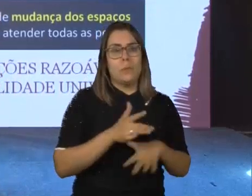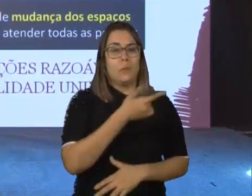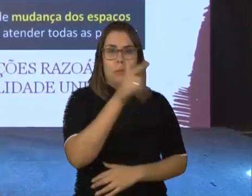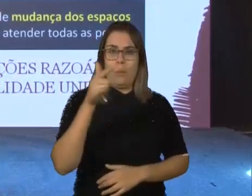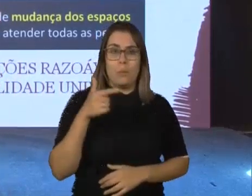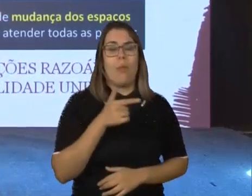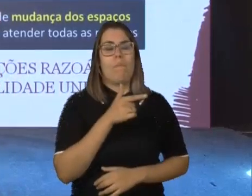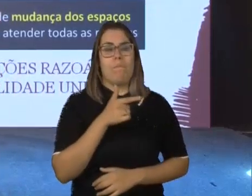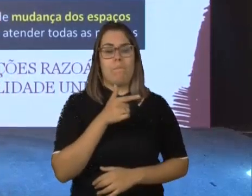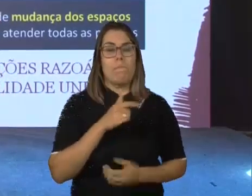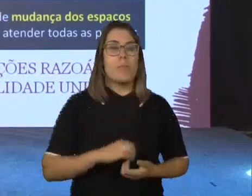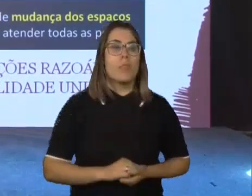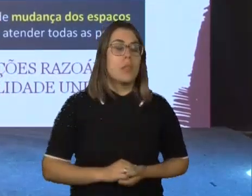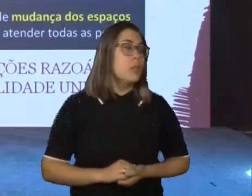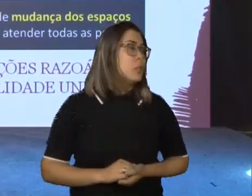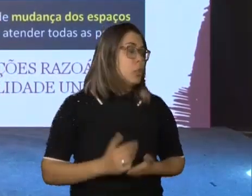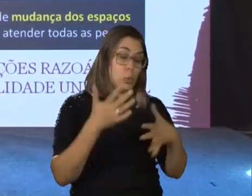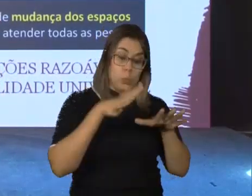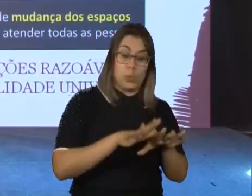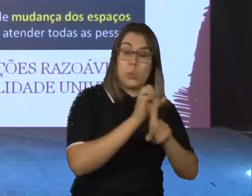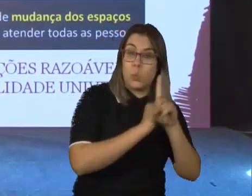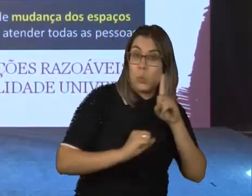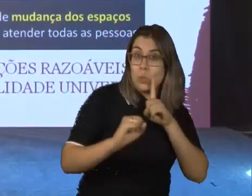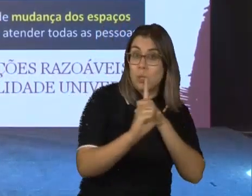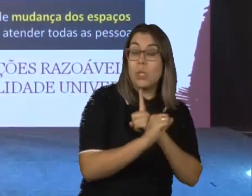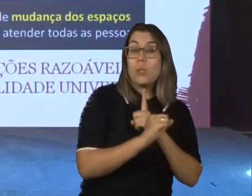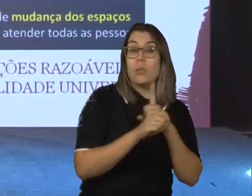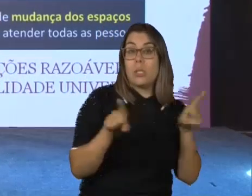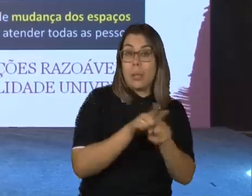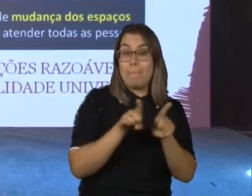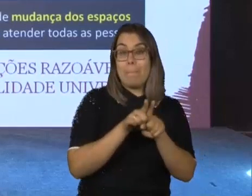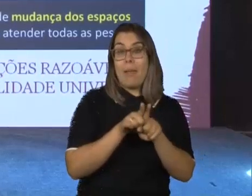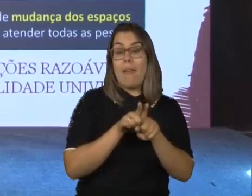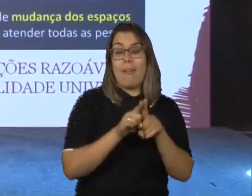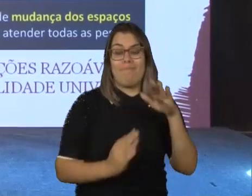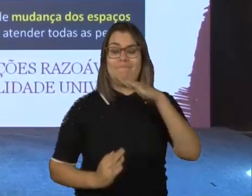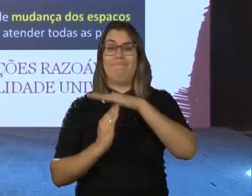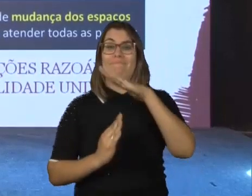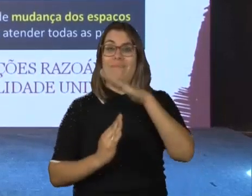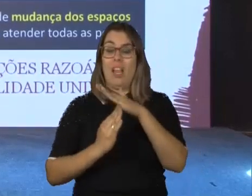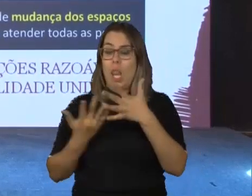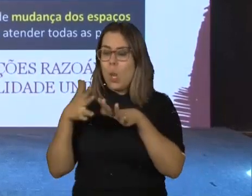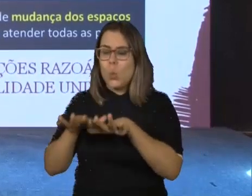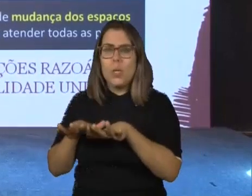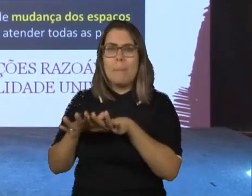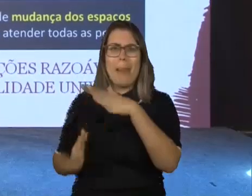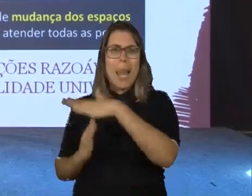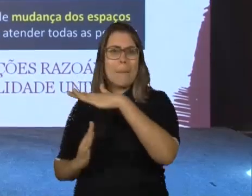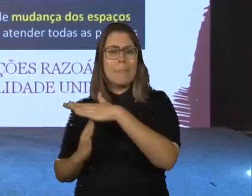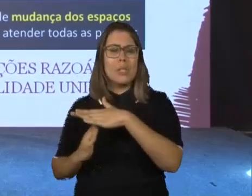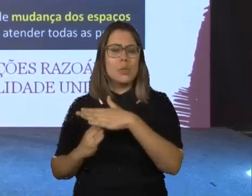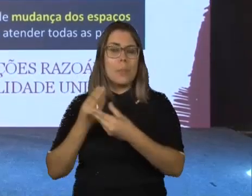as pessoas. Aqui, quando a gente fala de inclusão social e restrita, a gente pensa nas necessidades específicas das